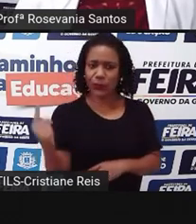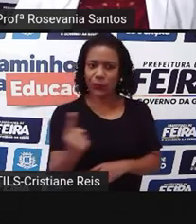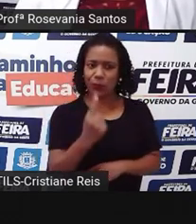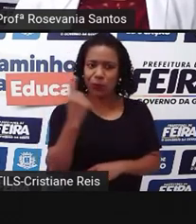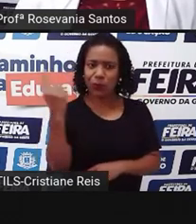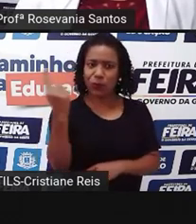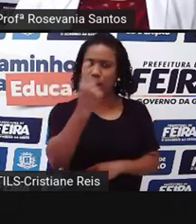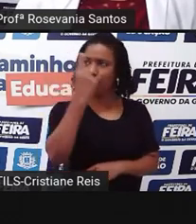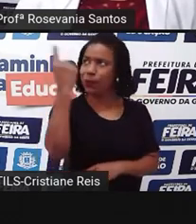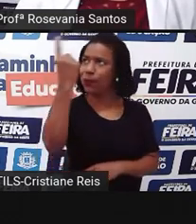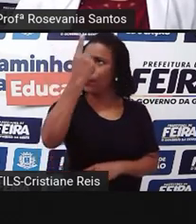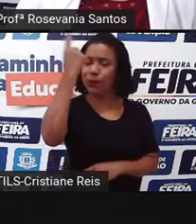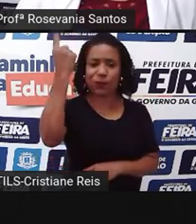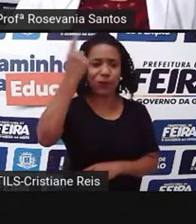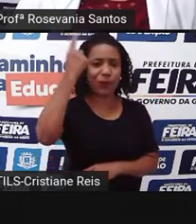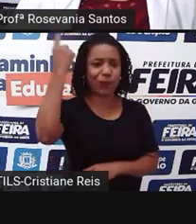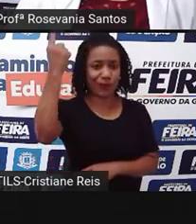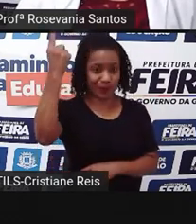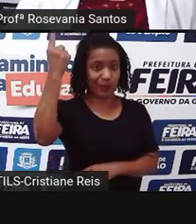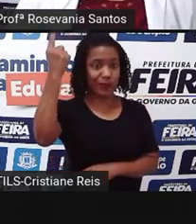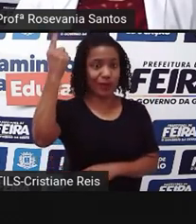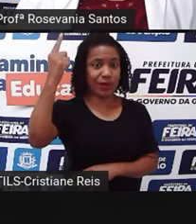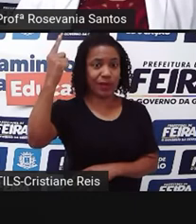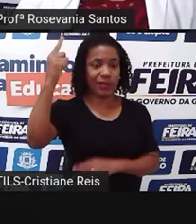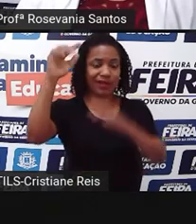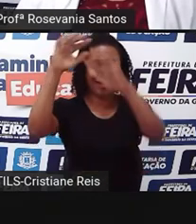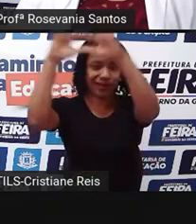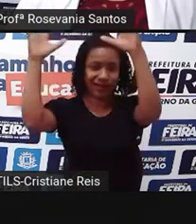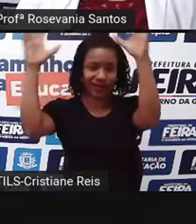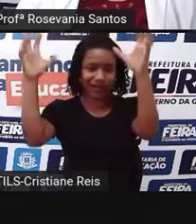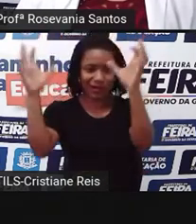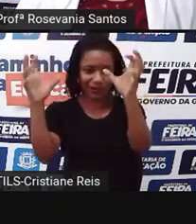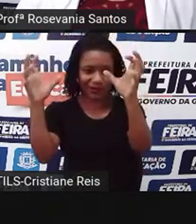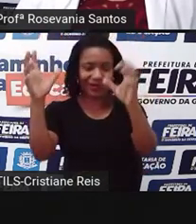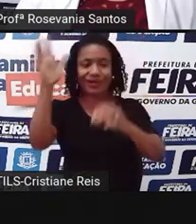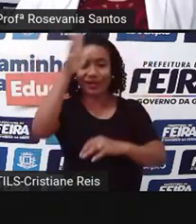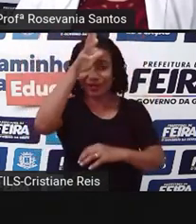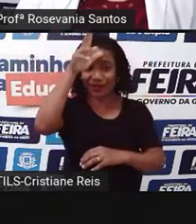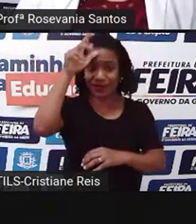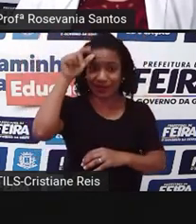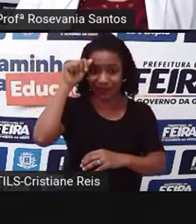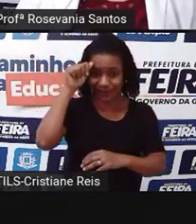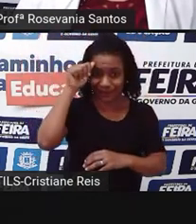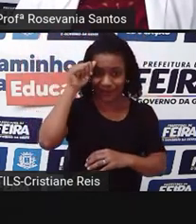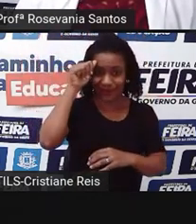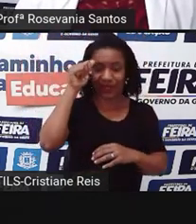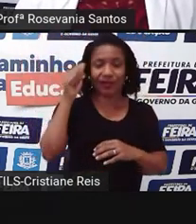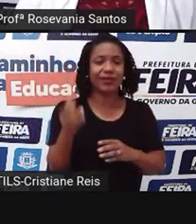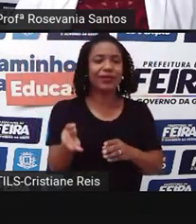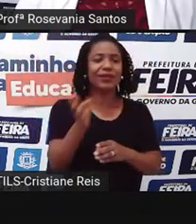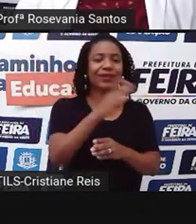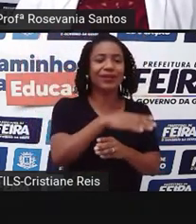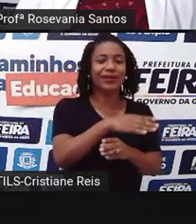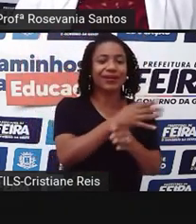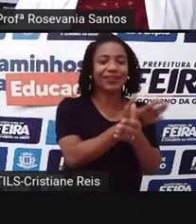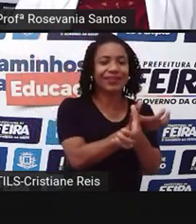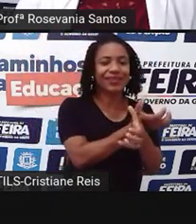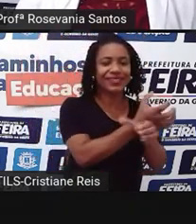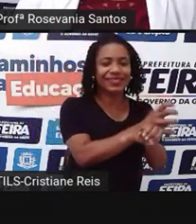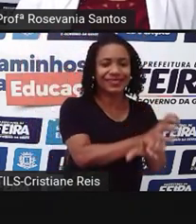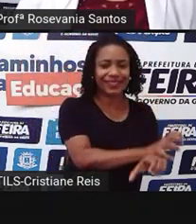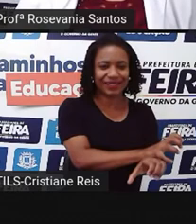e eu tenho vegetação de médio a pequeno porte aqui na área da Caatinga. Então, no meio, eu tenho a Mata